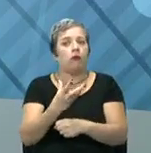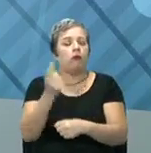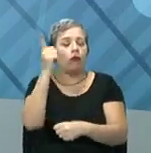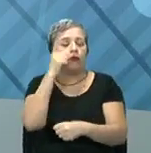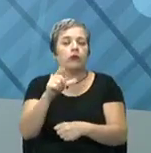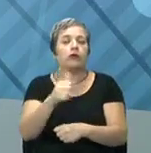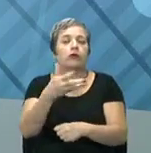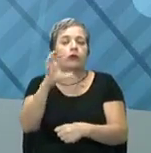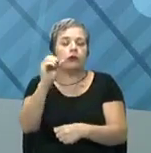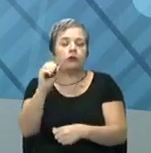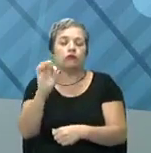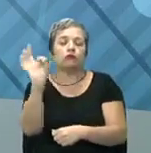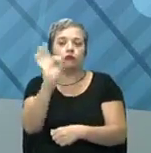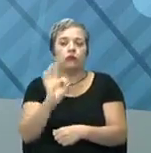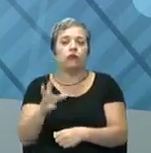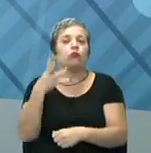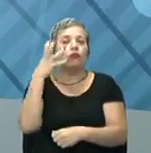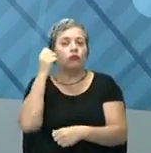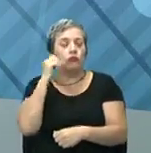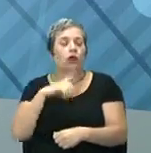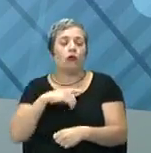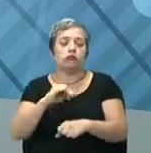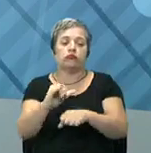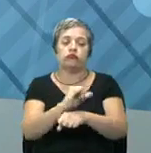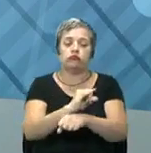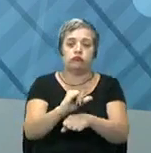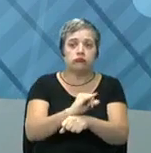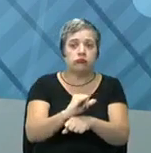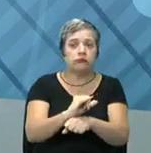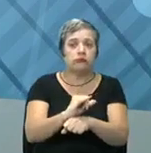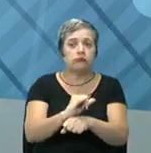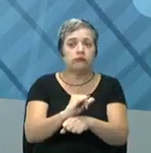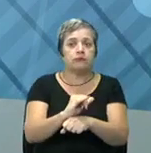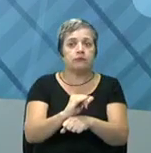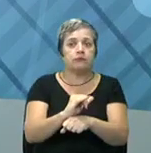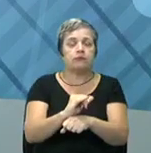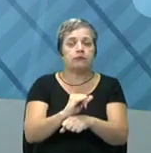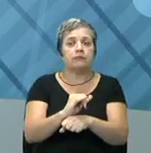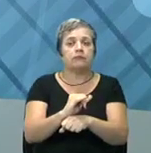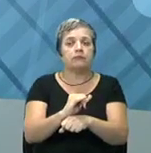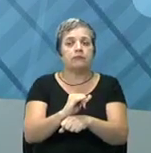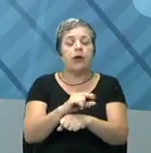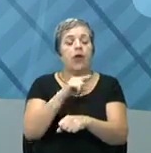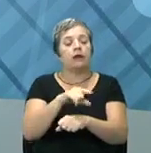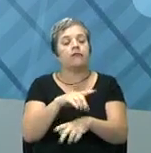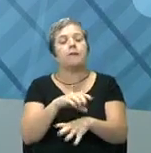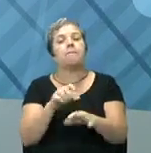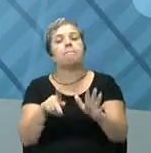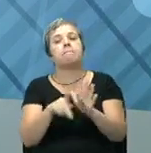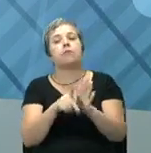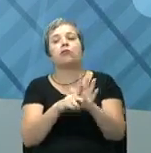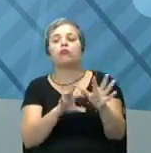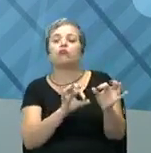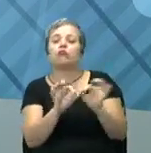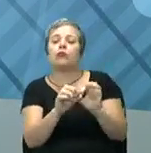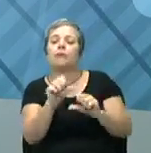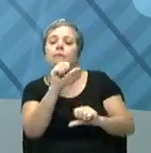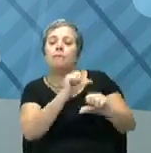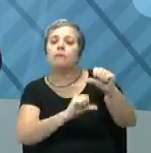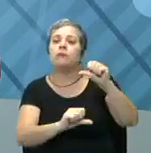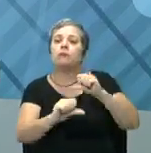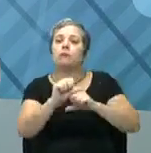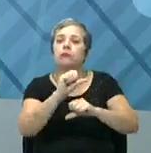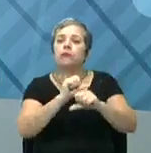10%. Isso é o planejamento estratégico, da alta direção. Esse planejamento vai se transformar em